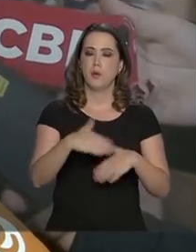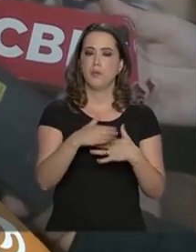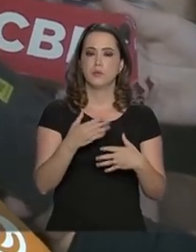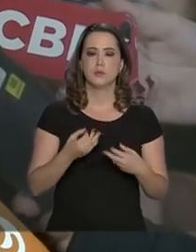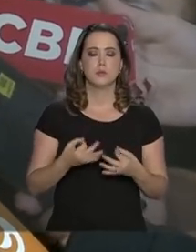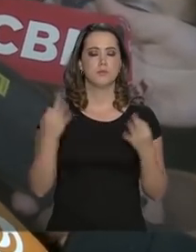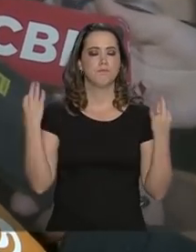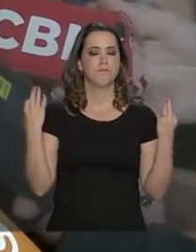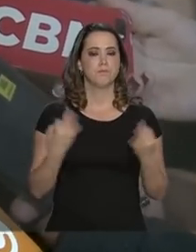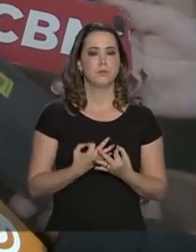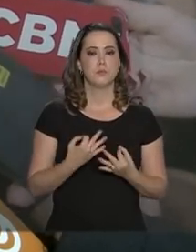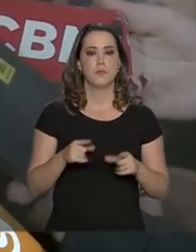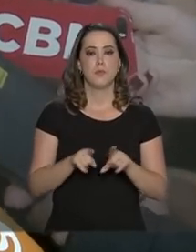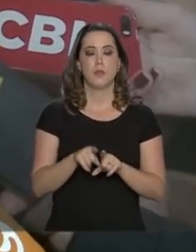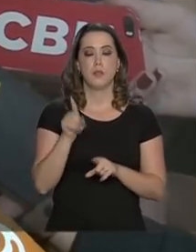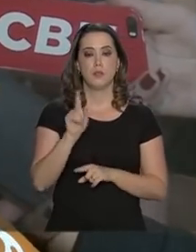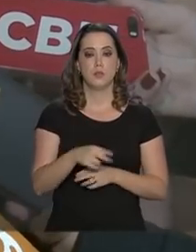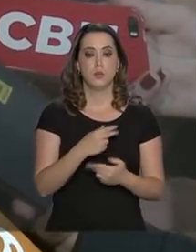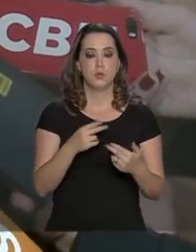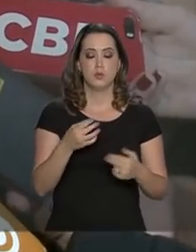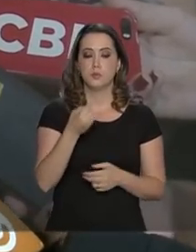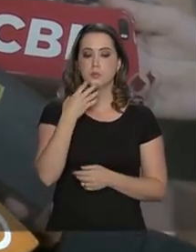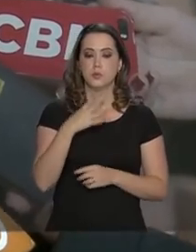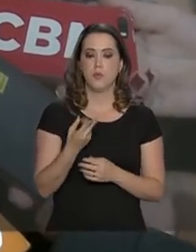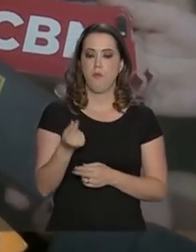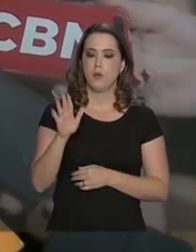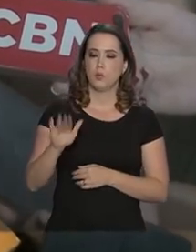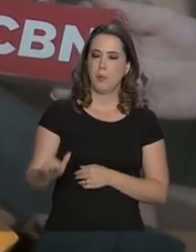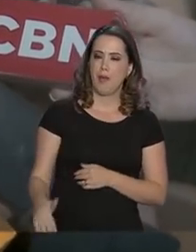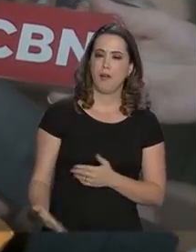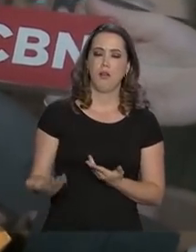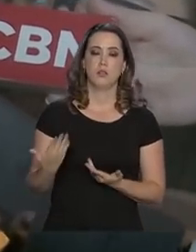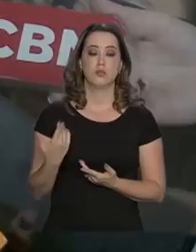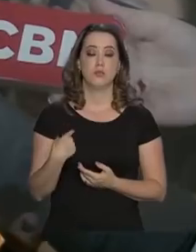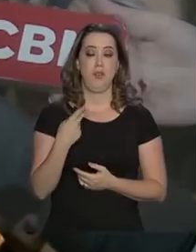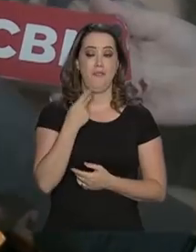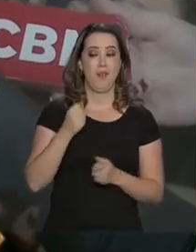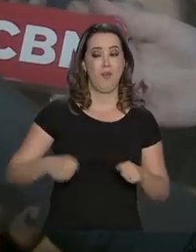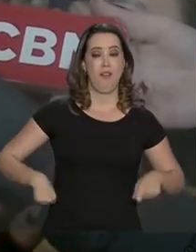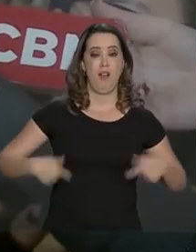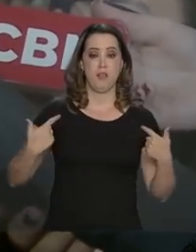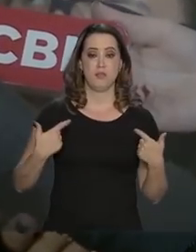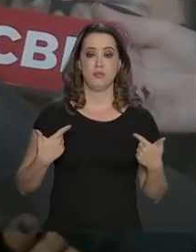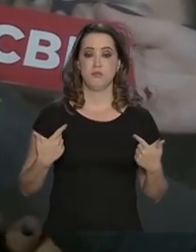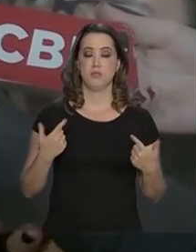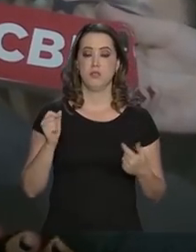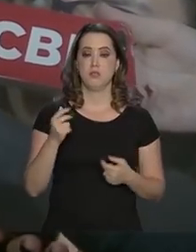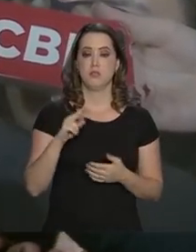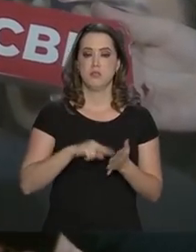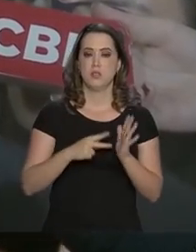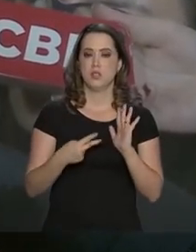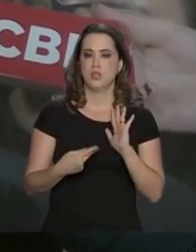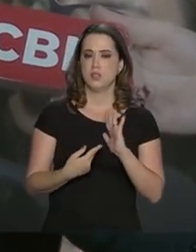excelentes itens com custo menor. Quando eu falo custo, significa, é numa visão macro,